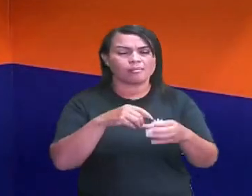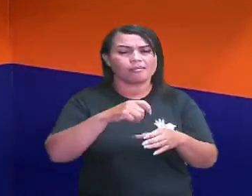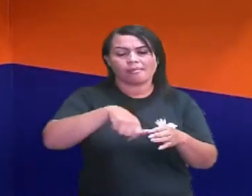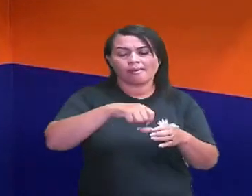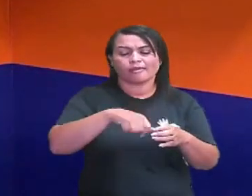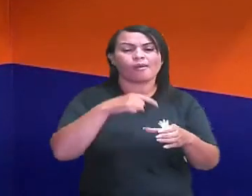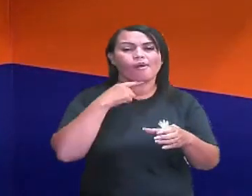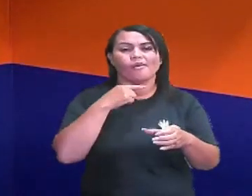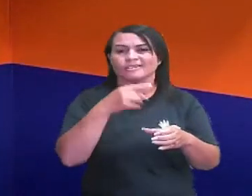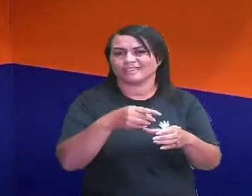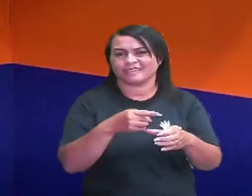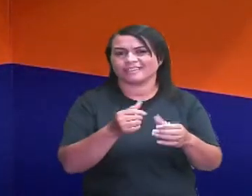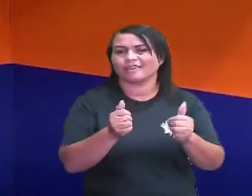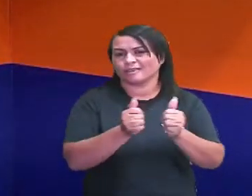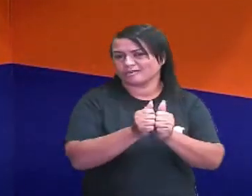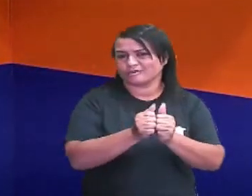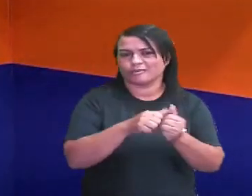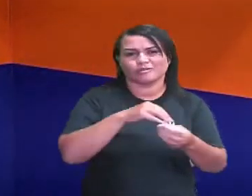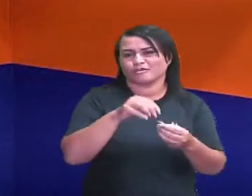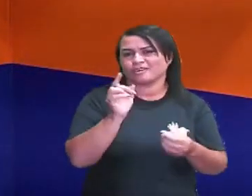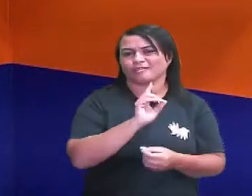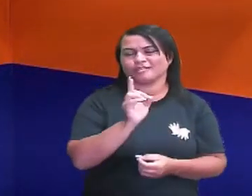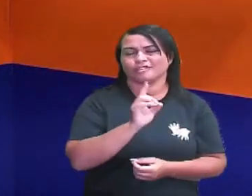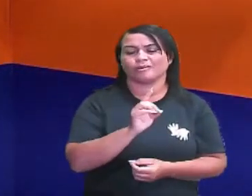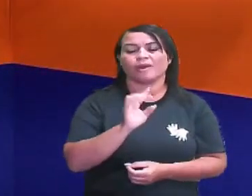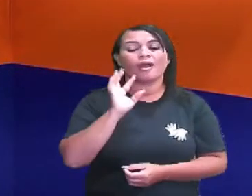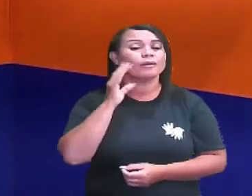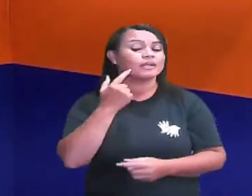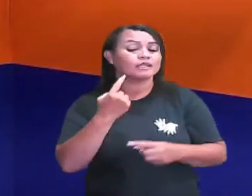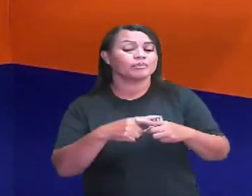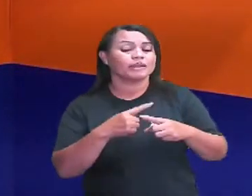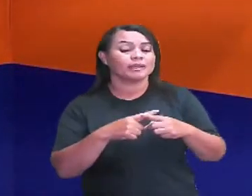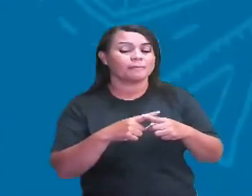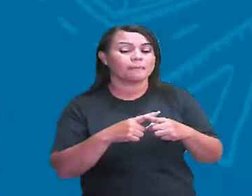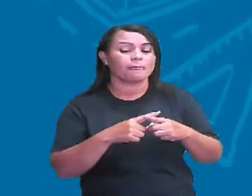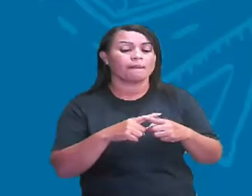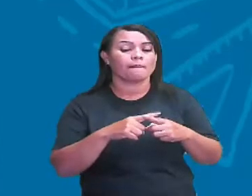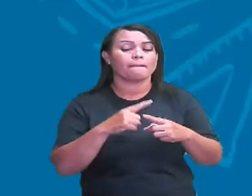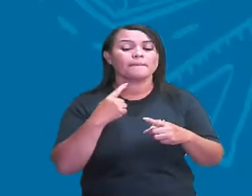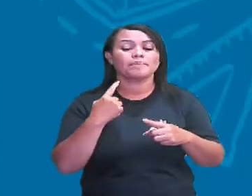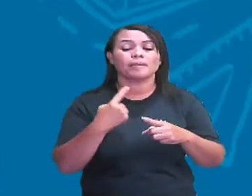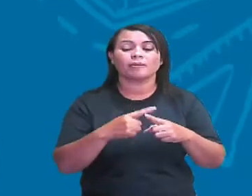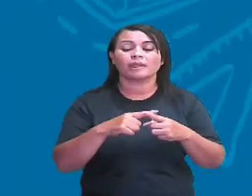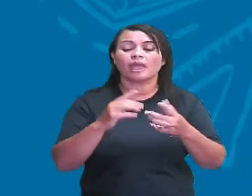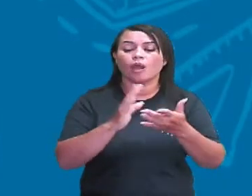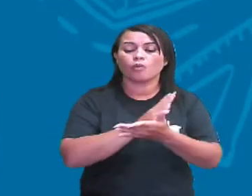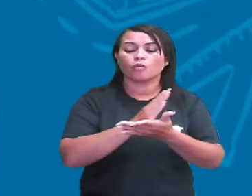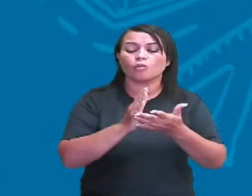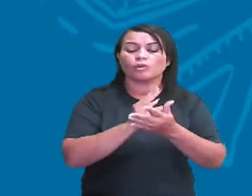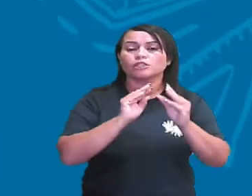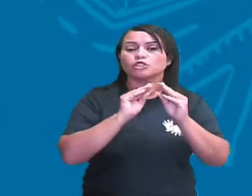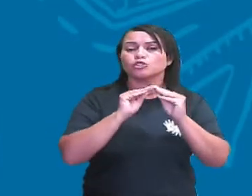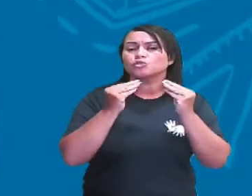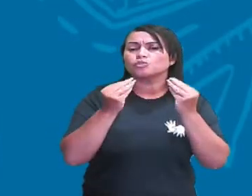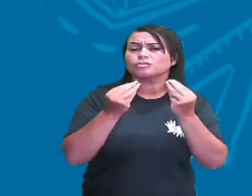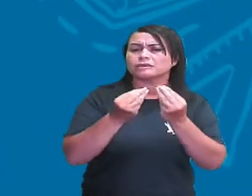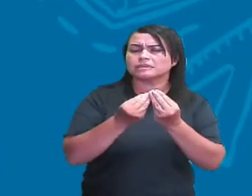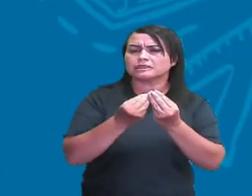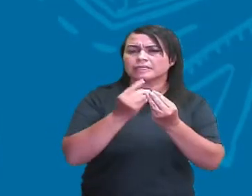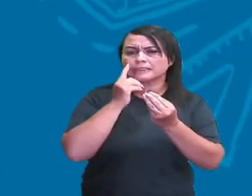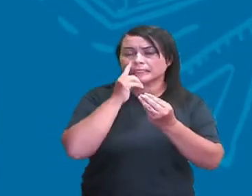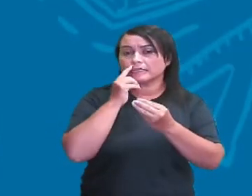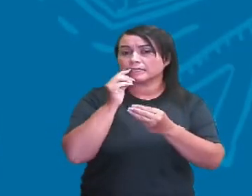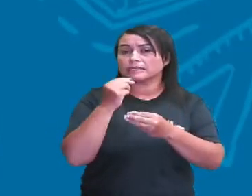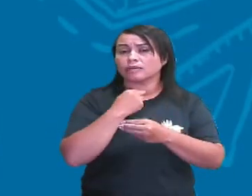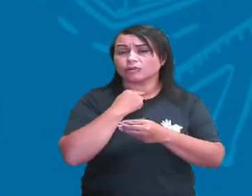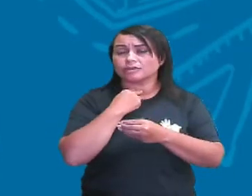juntos, mas não estão misturados. Isso acontece, gente, porque algumas substâncias, basicamente, não se